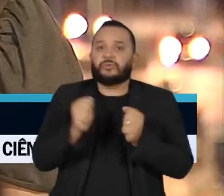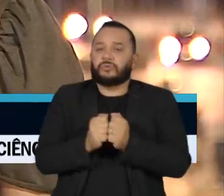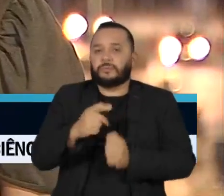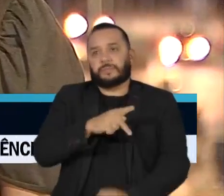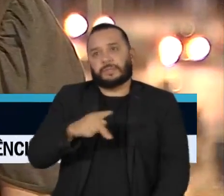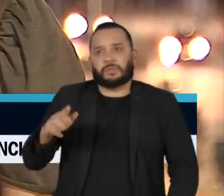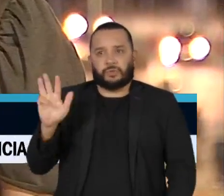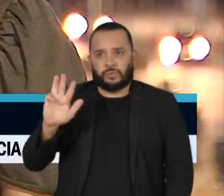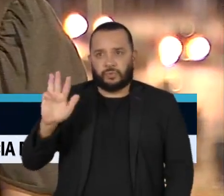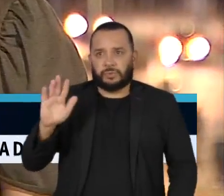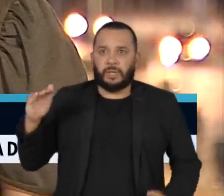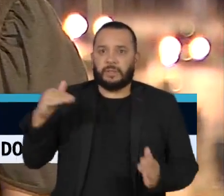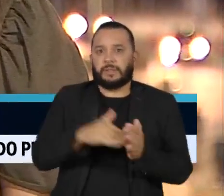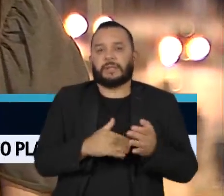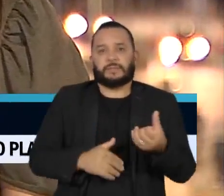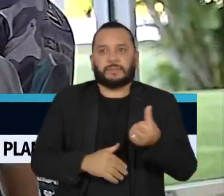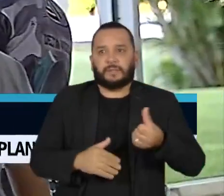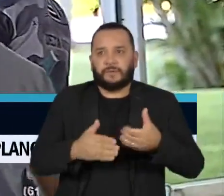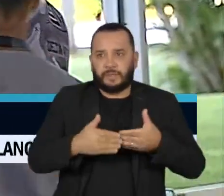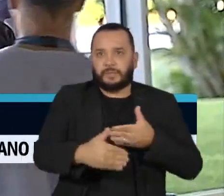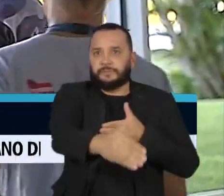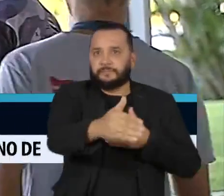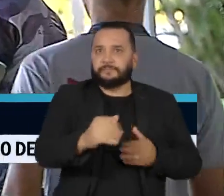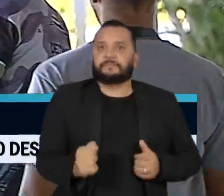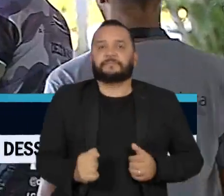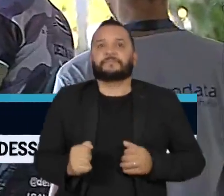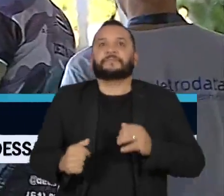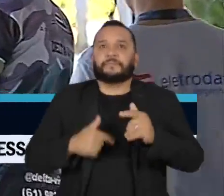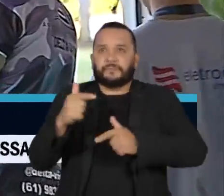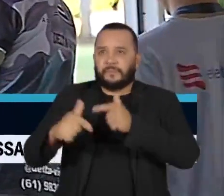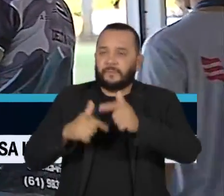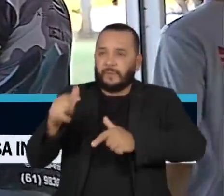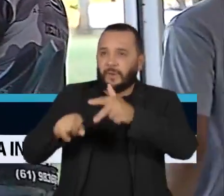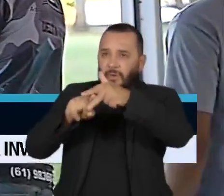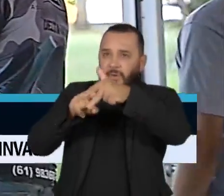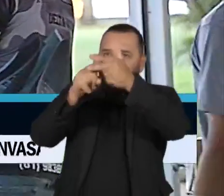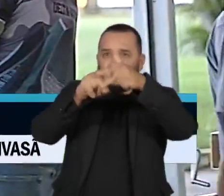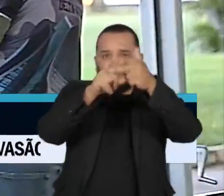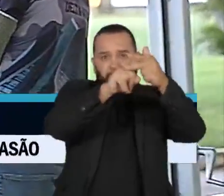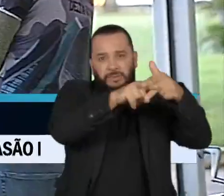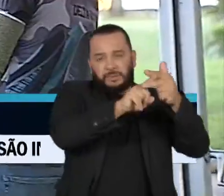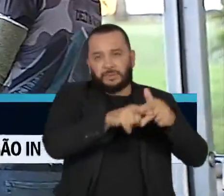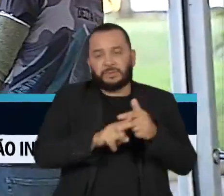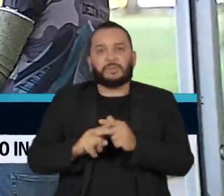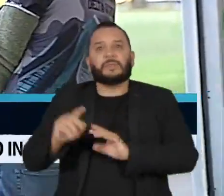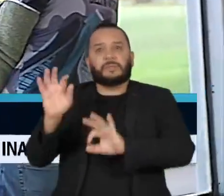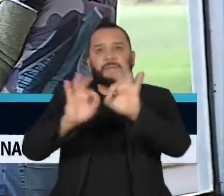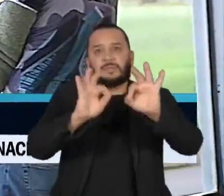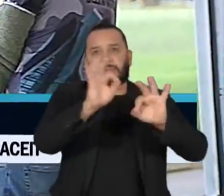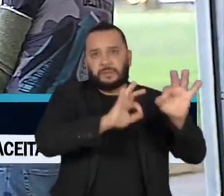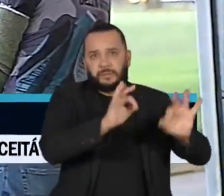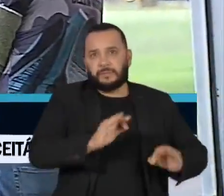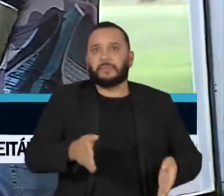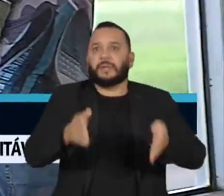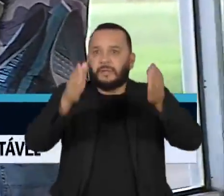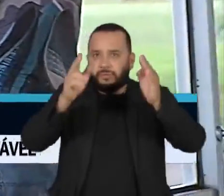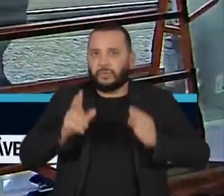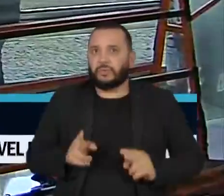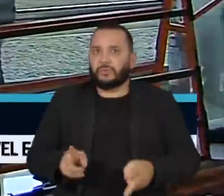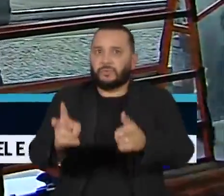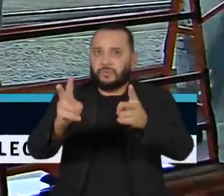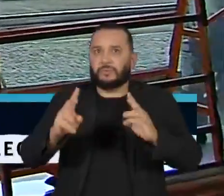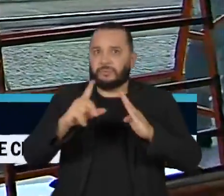Lula, até a próxima sexta-feira. O trabalho de recuperação dos prédios públicos continua. No Palácio do